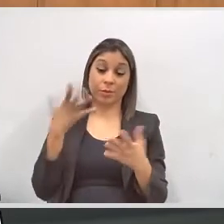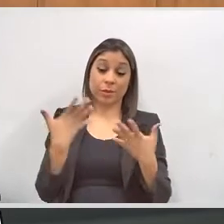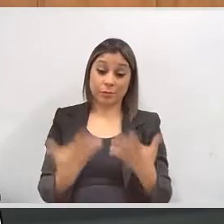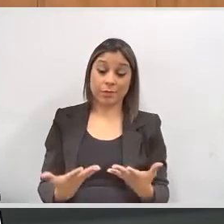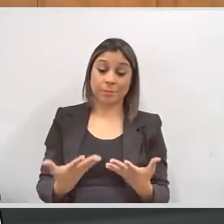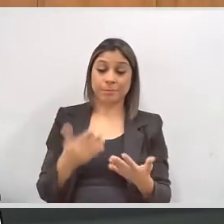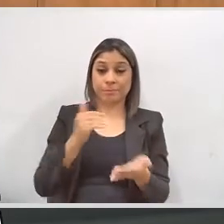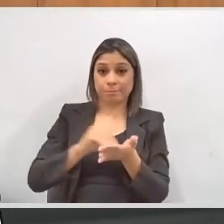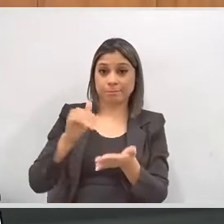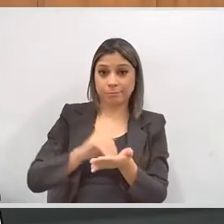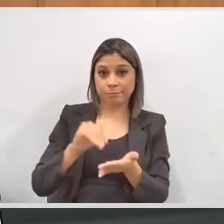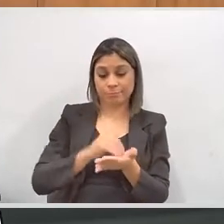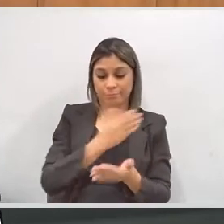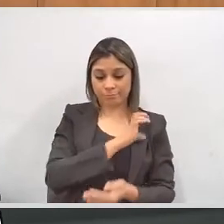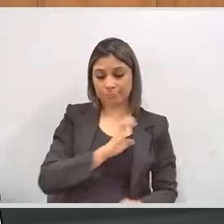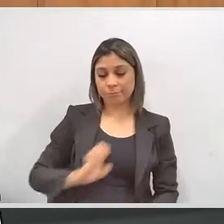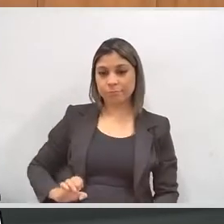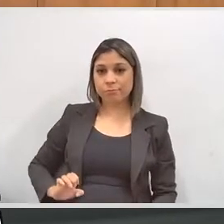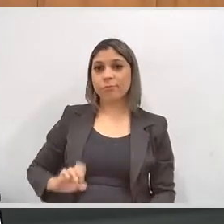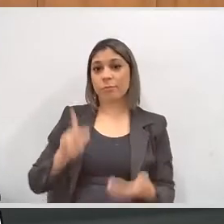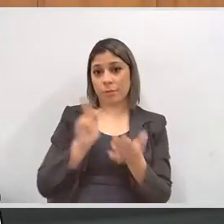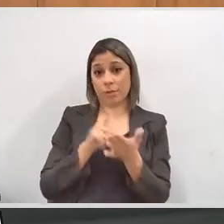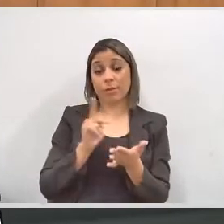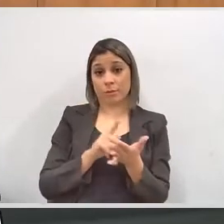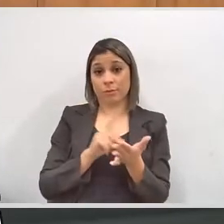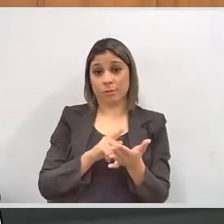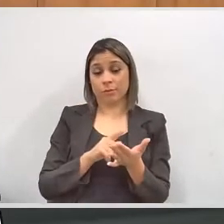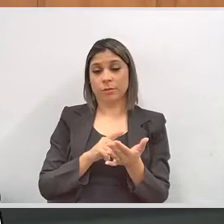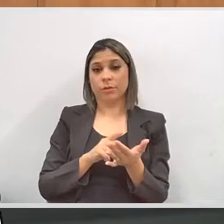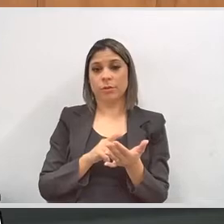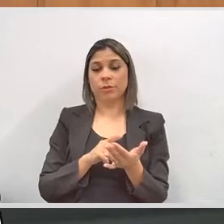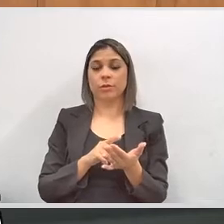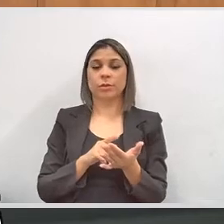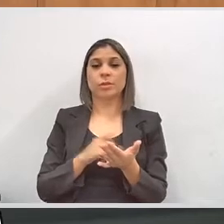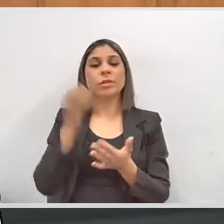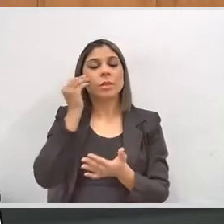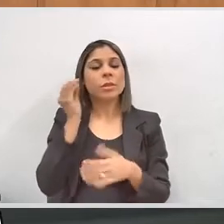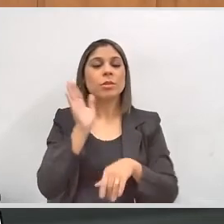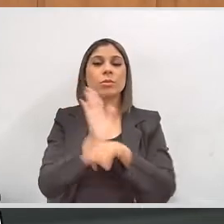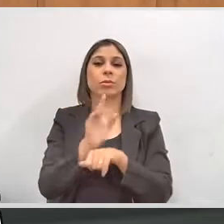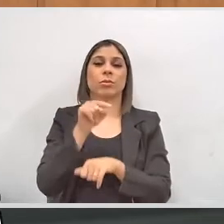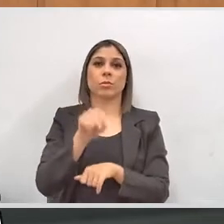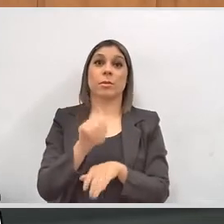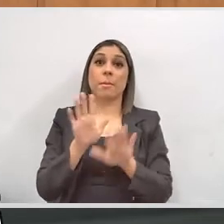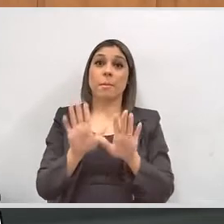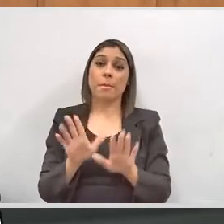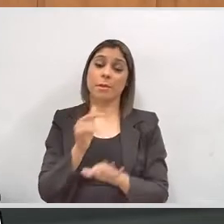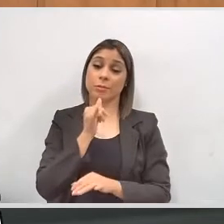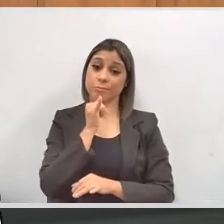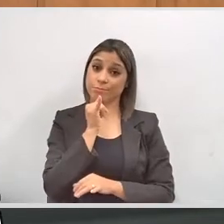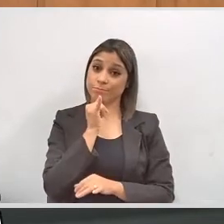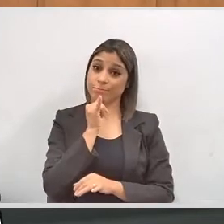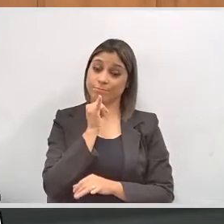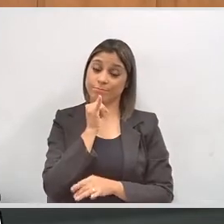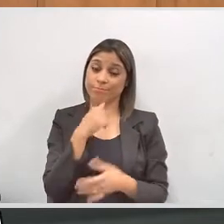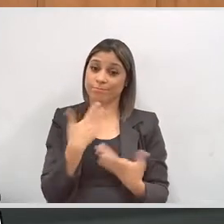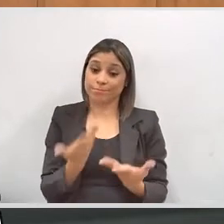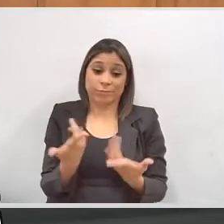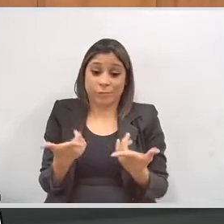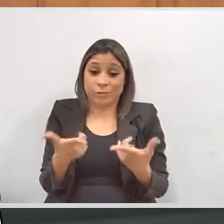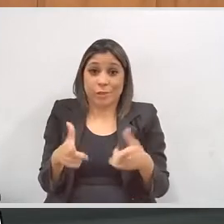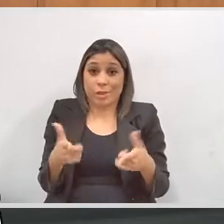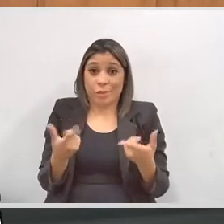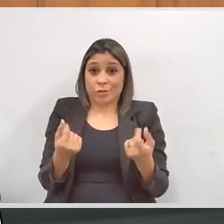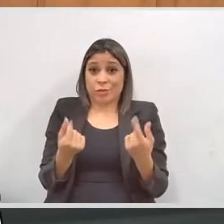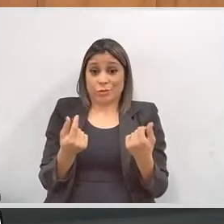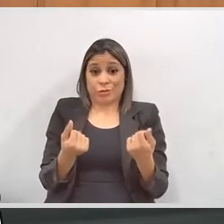momento. Então, a secretaria realmente tem olhado para essa questão, mas, infelizmente, nós não